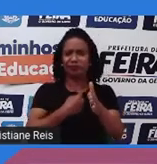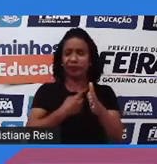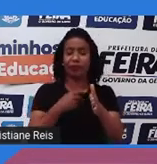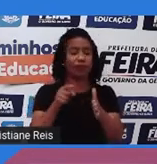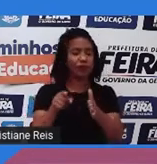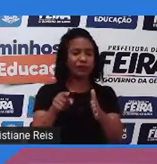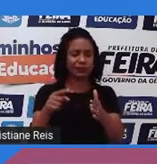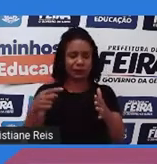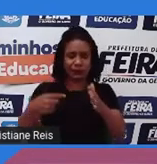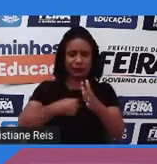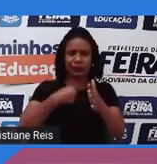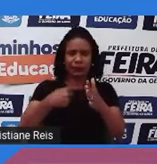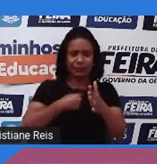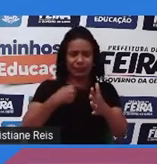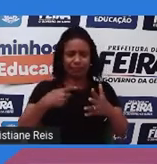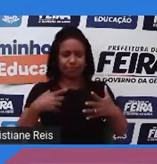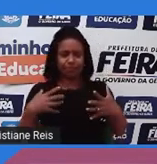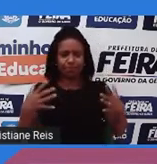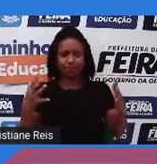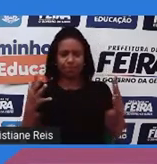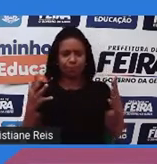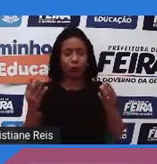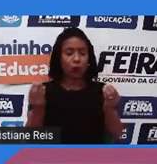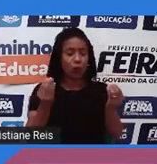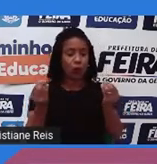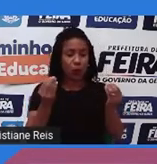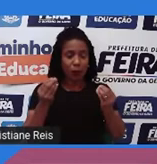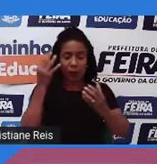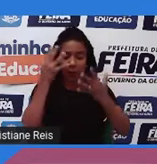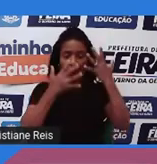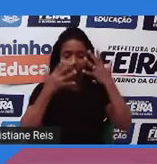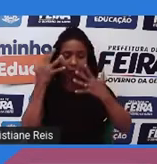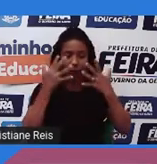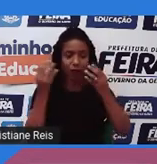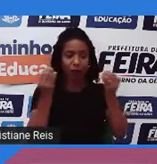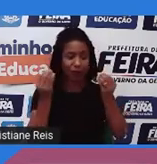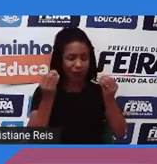age numa situação dessa? Vamos pensar um pouco?